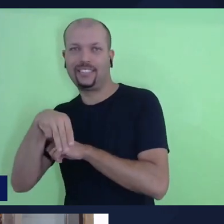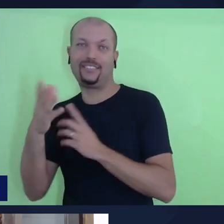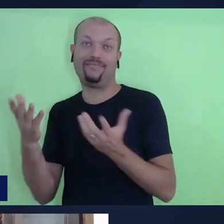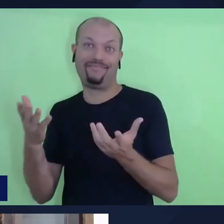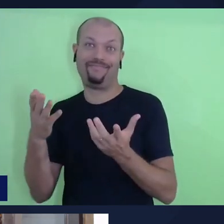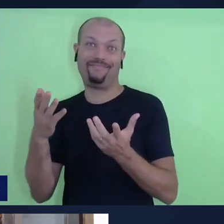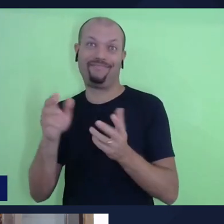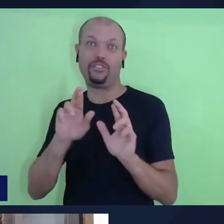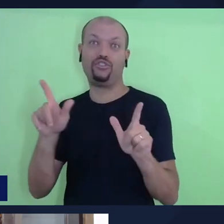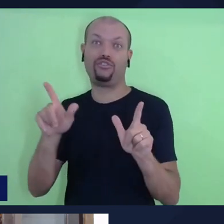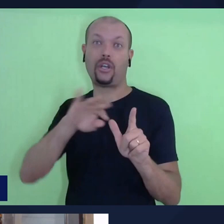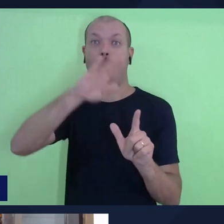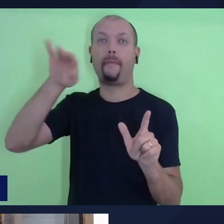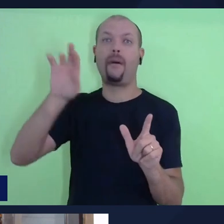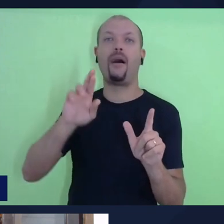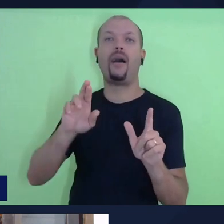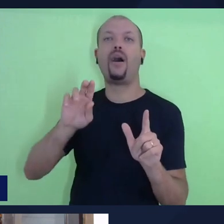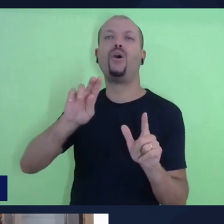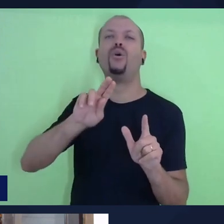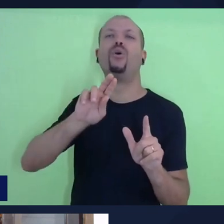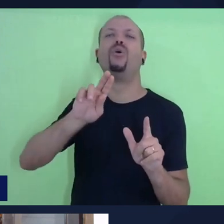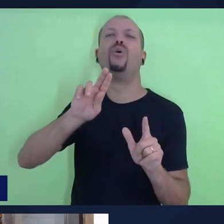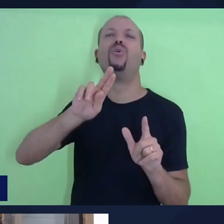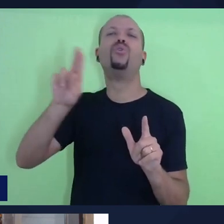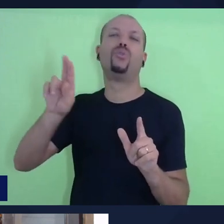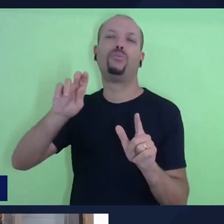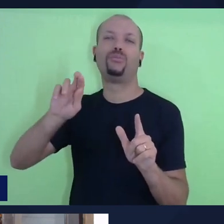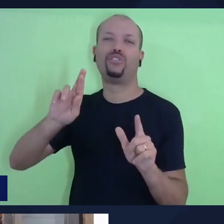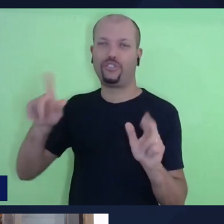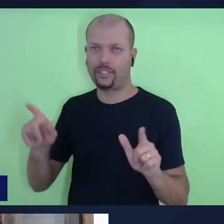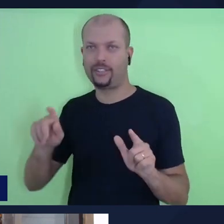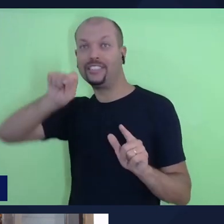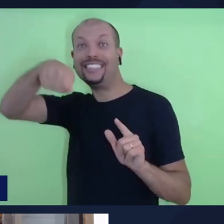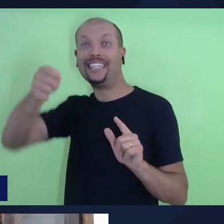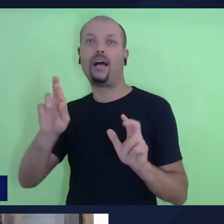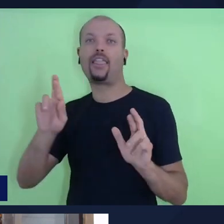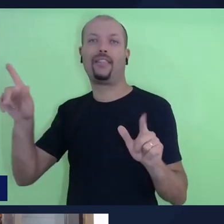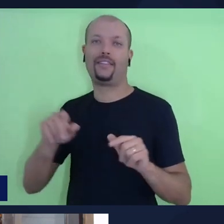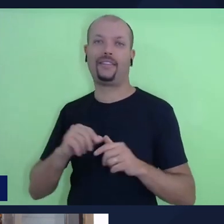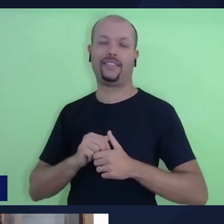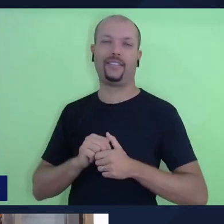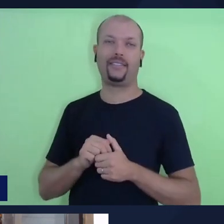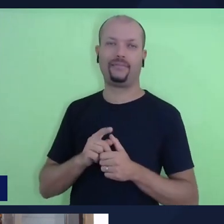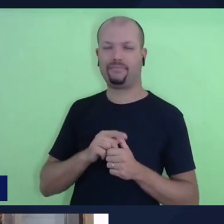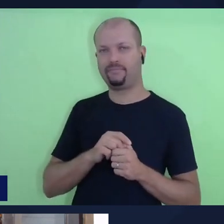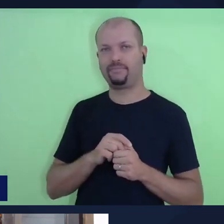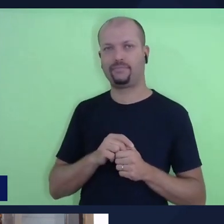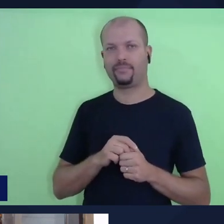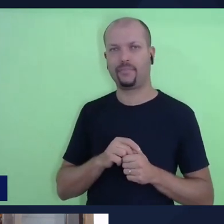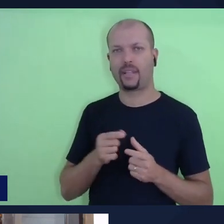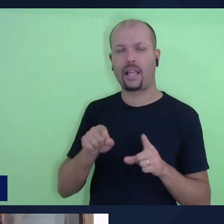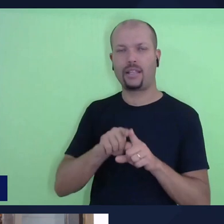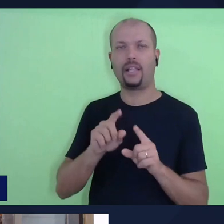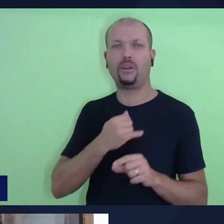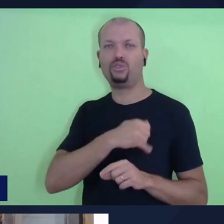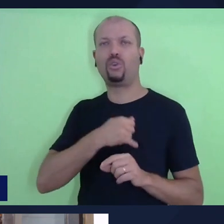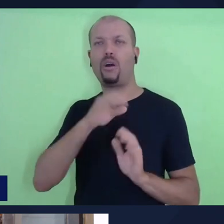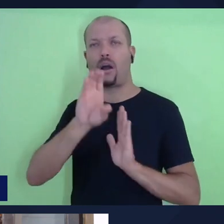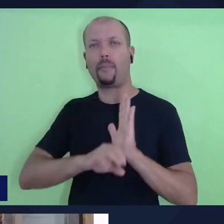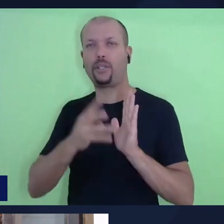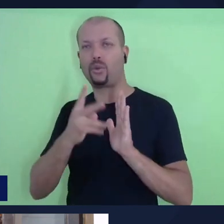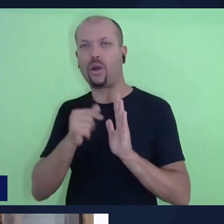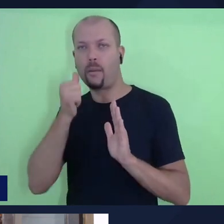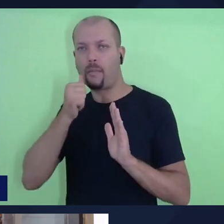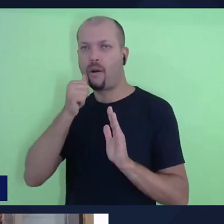E aí, se a gente voltar ali com João capítulo 4, quando tem a situação ali com a mulher samaritana,